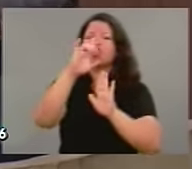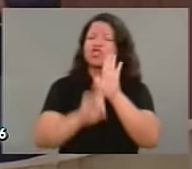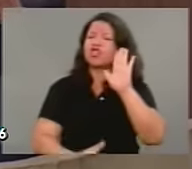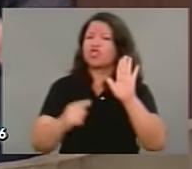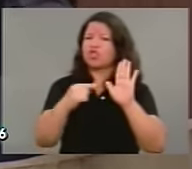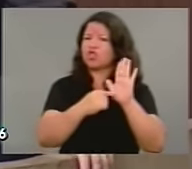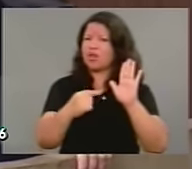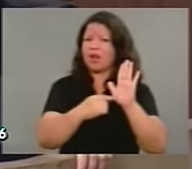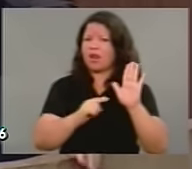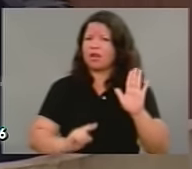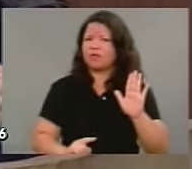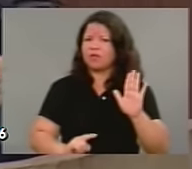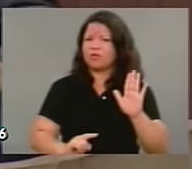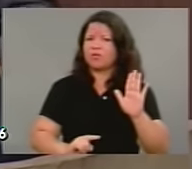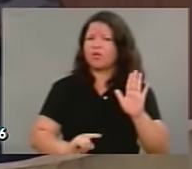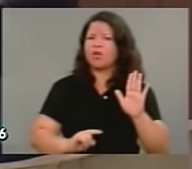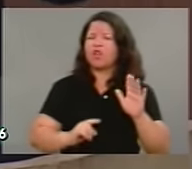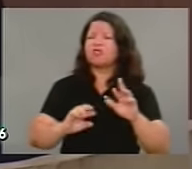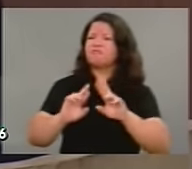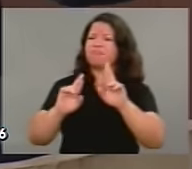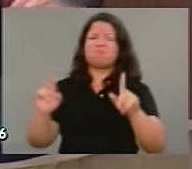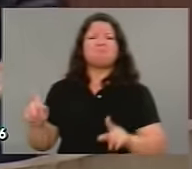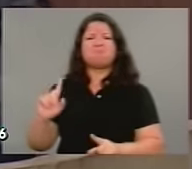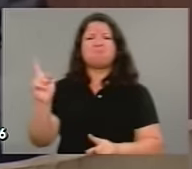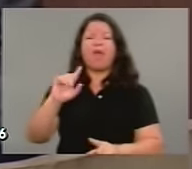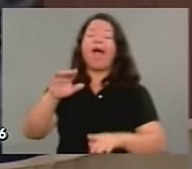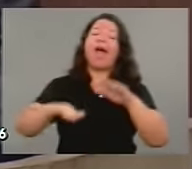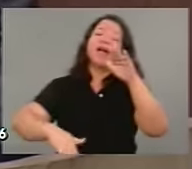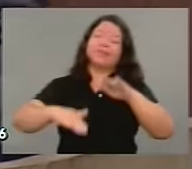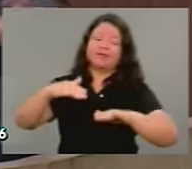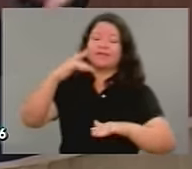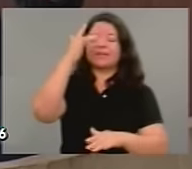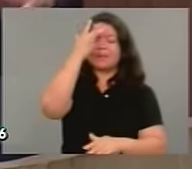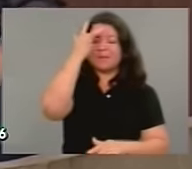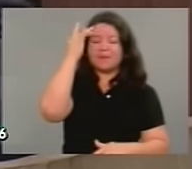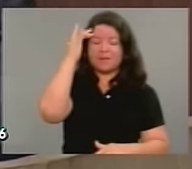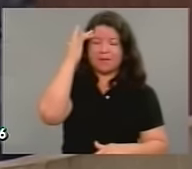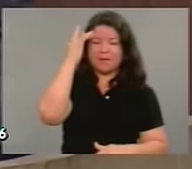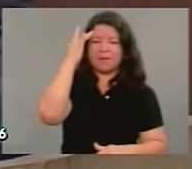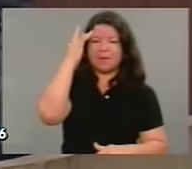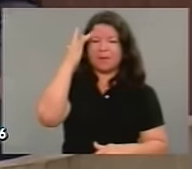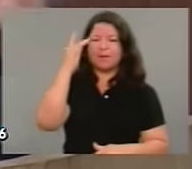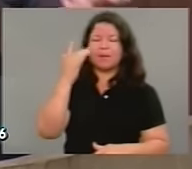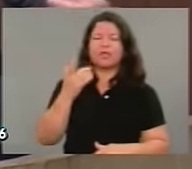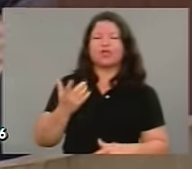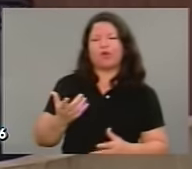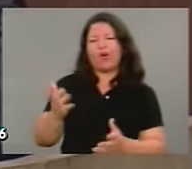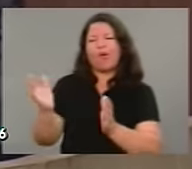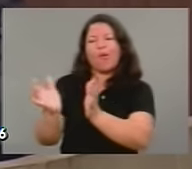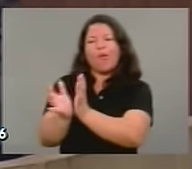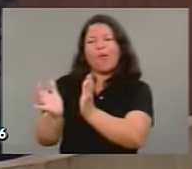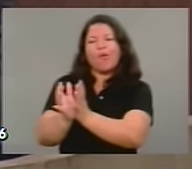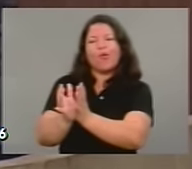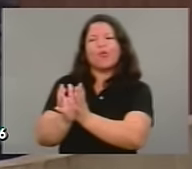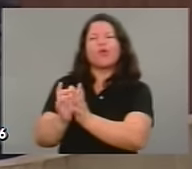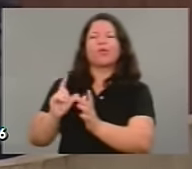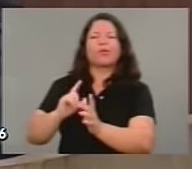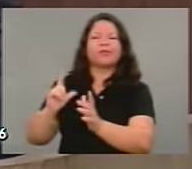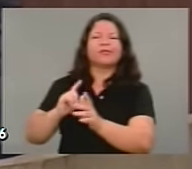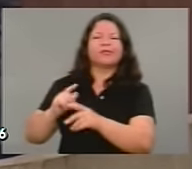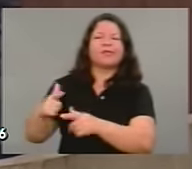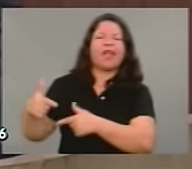nunca, ao contrário disso, como às vezes uma parcela da sociedade, muito impulsionada pela mídia,